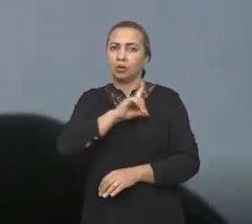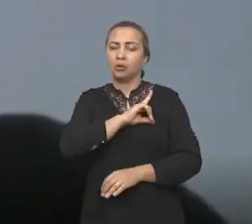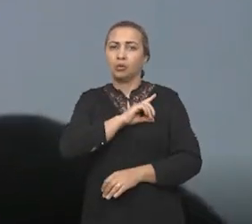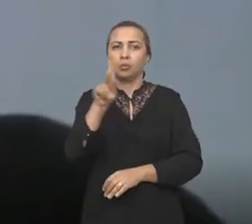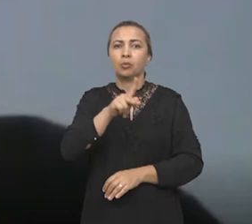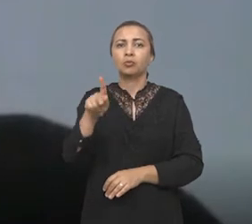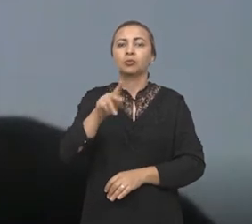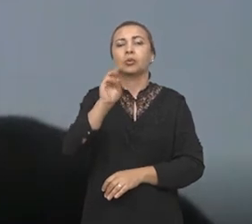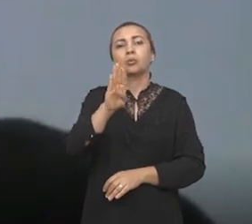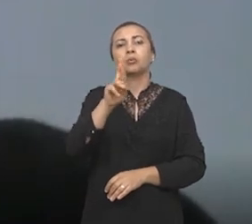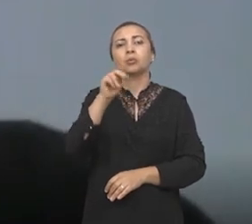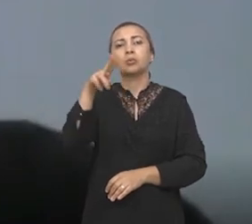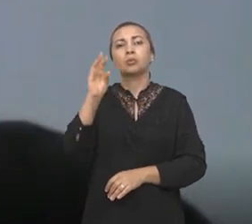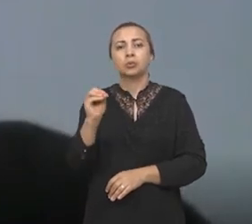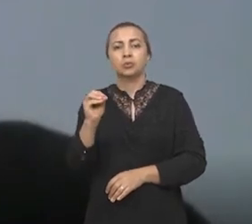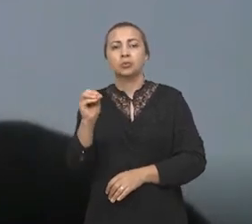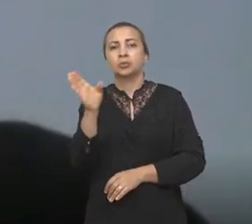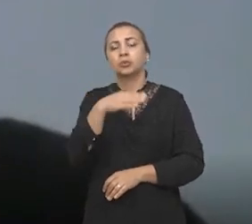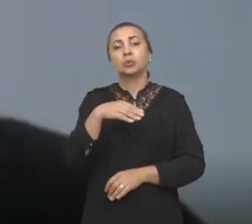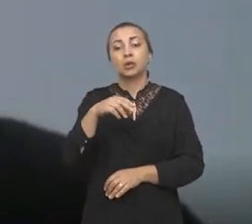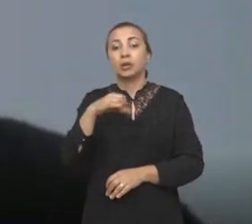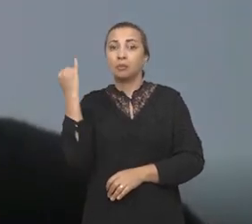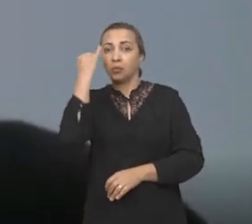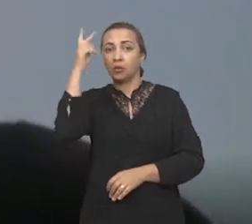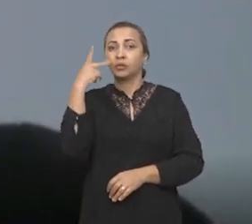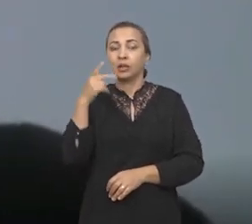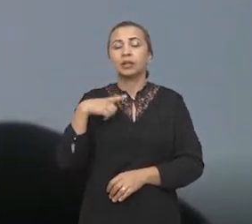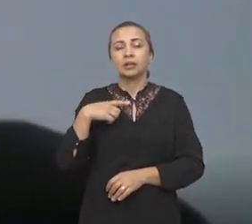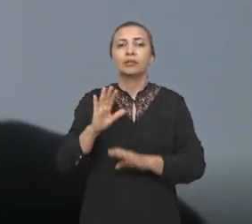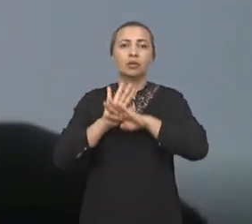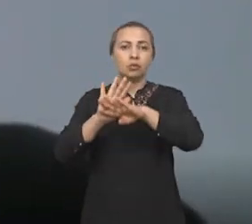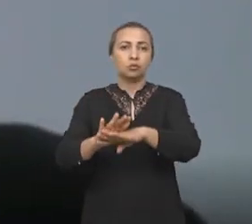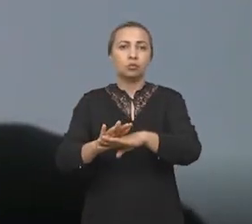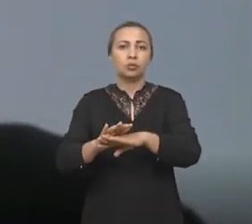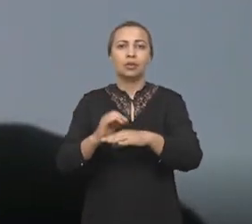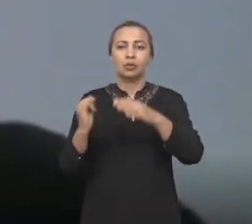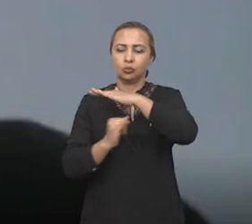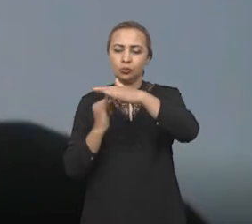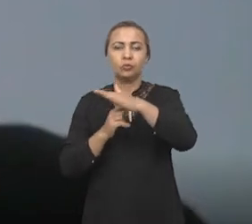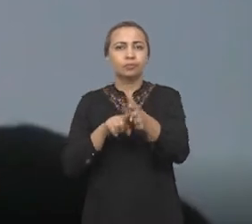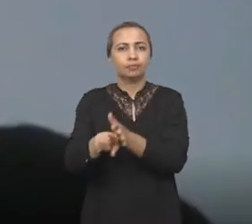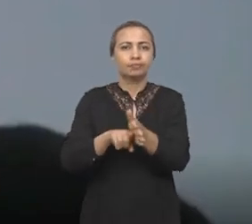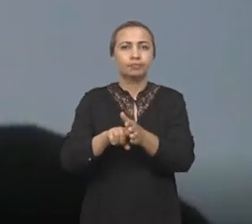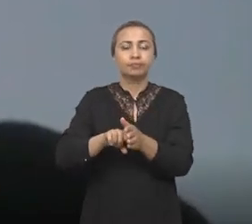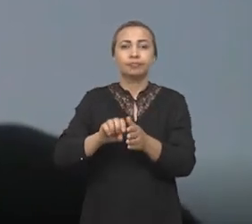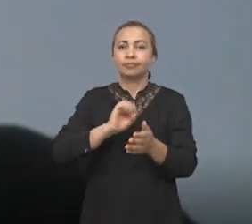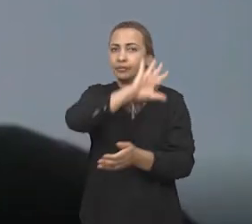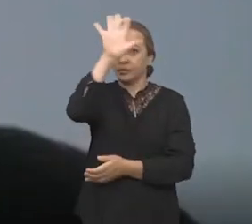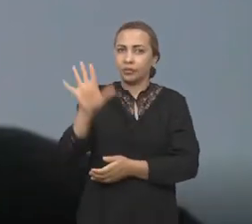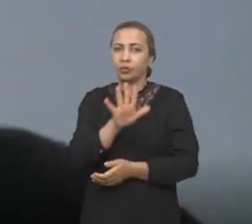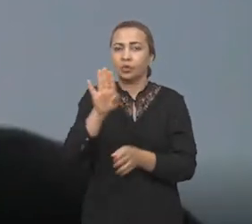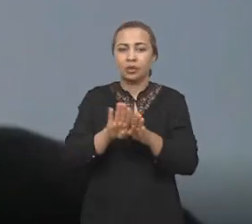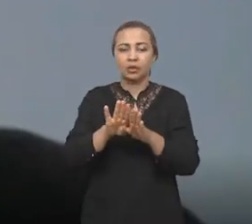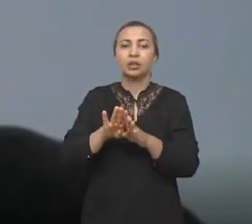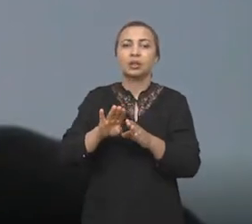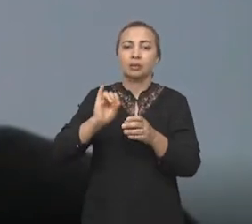e mais importante ainda é citar que nós tivemos colaborações com grandes institutos de pesquisa nacionais e internacionais, como